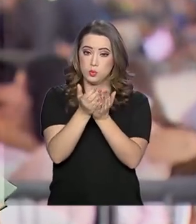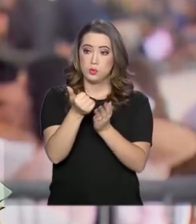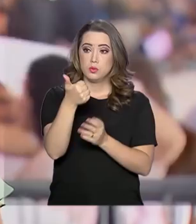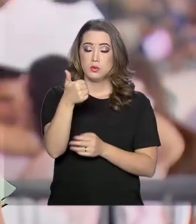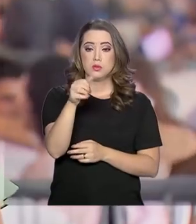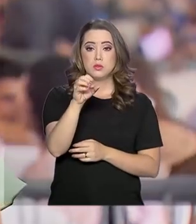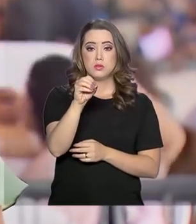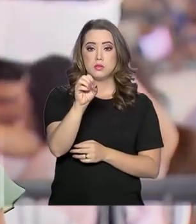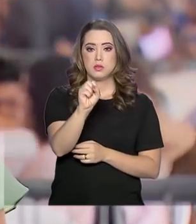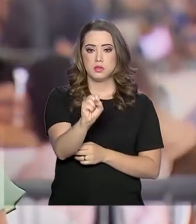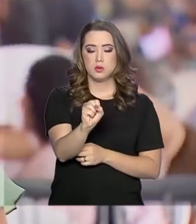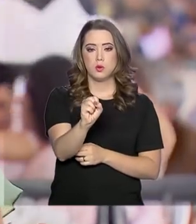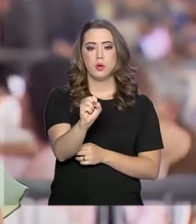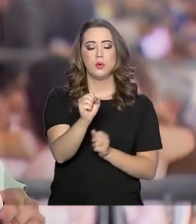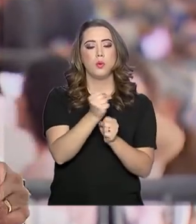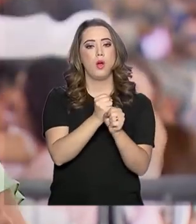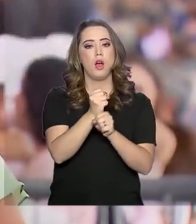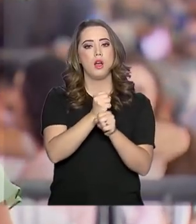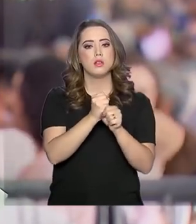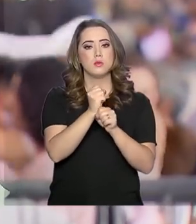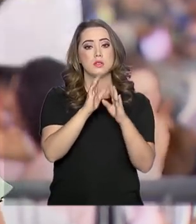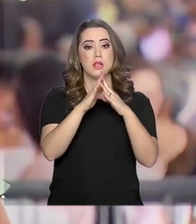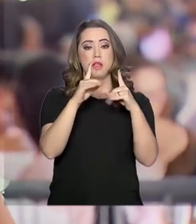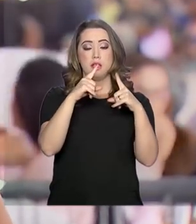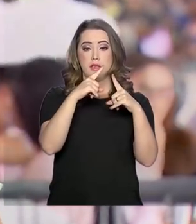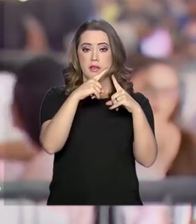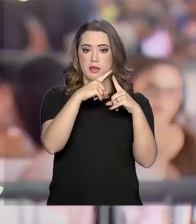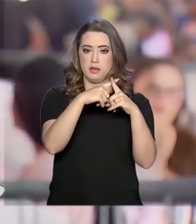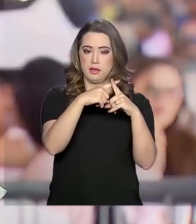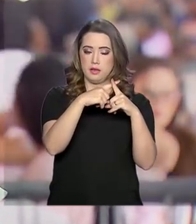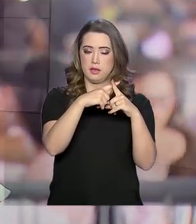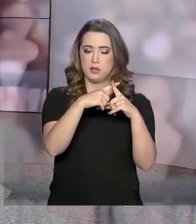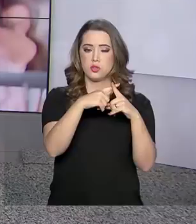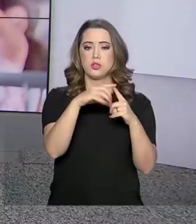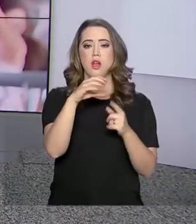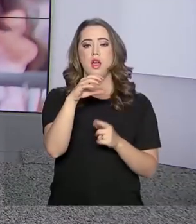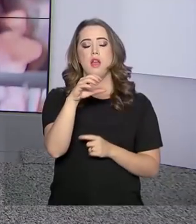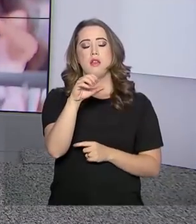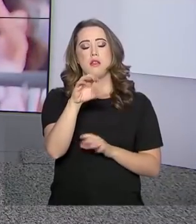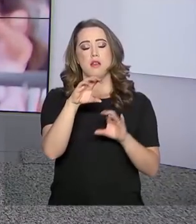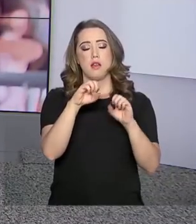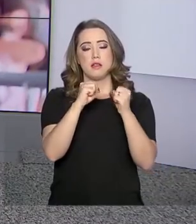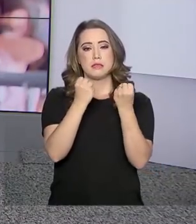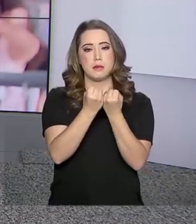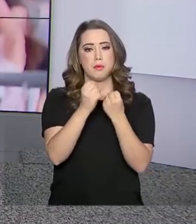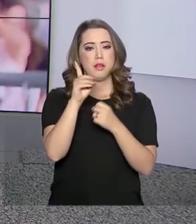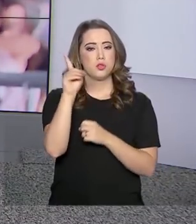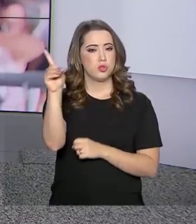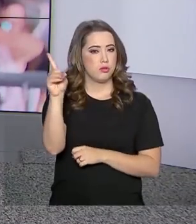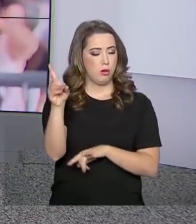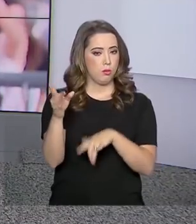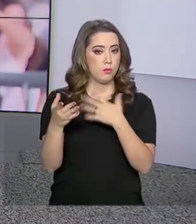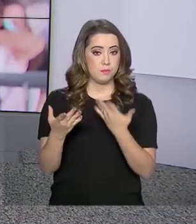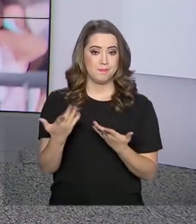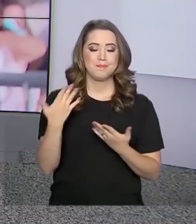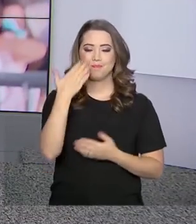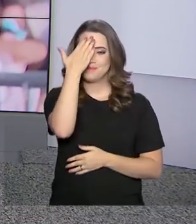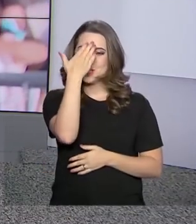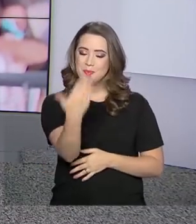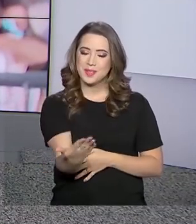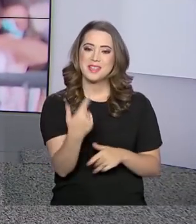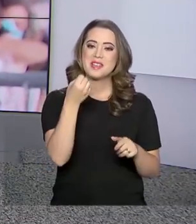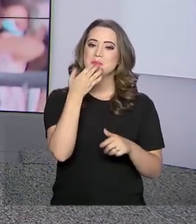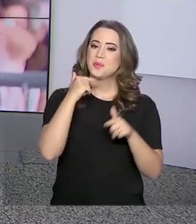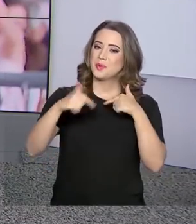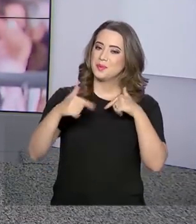108 anos da Assembleia de Deus. Depois, ele volta para Brasília. Voltamos com você, Roberto. Tá certo, Márcia. Muito obrigado pelas informações. Um ótimo